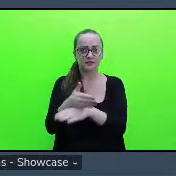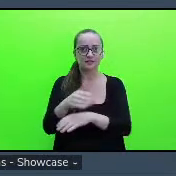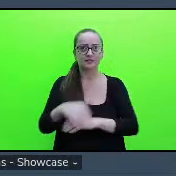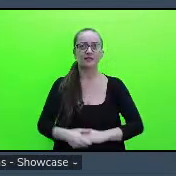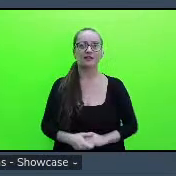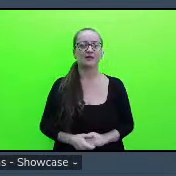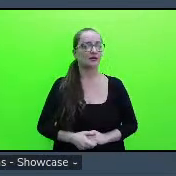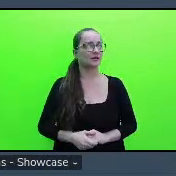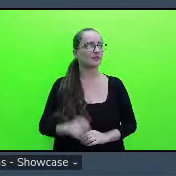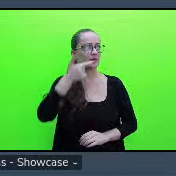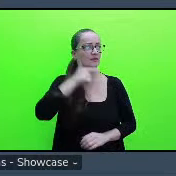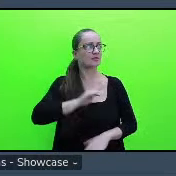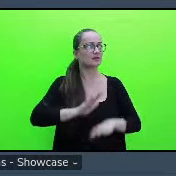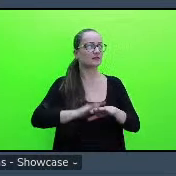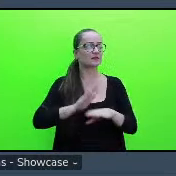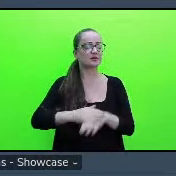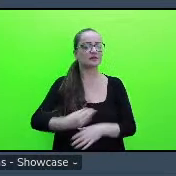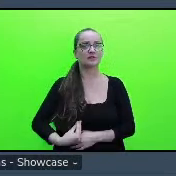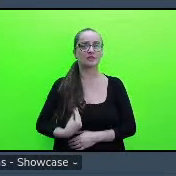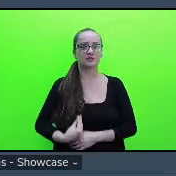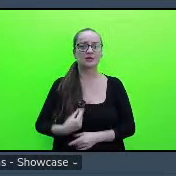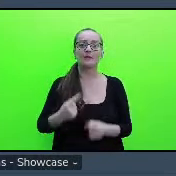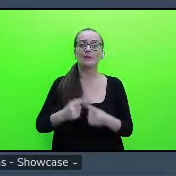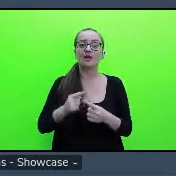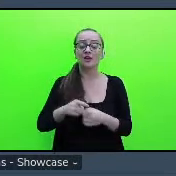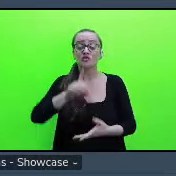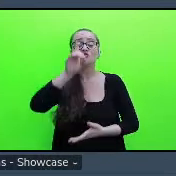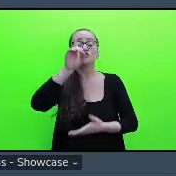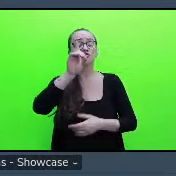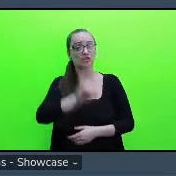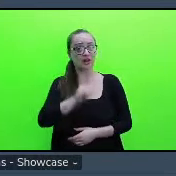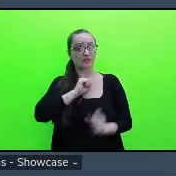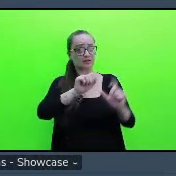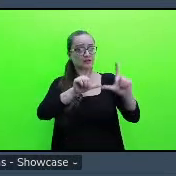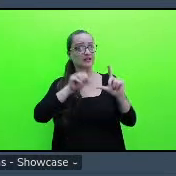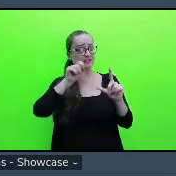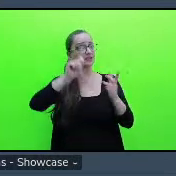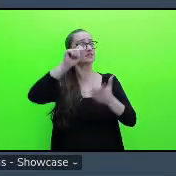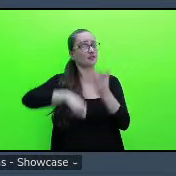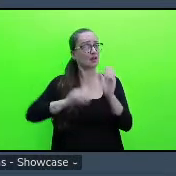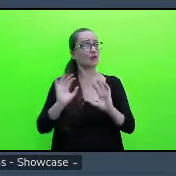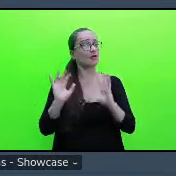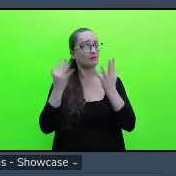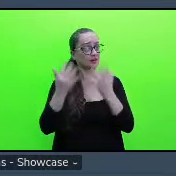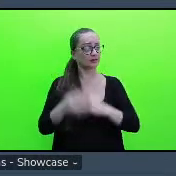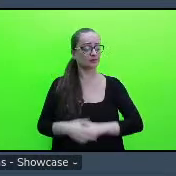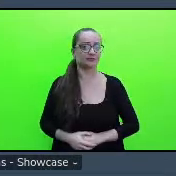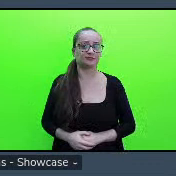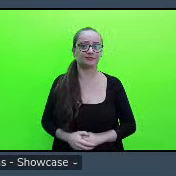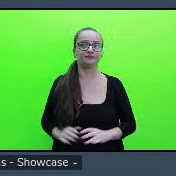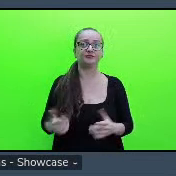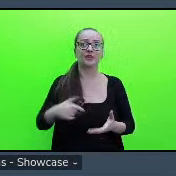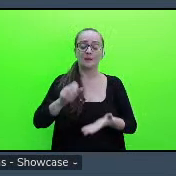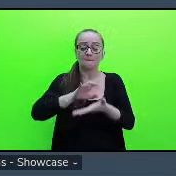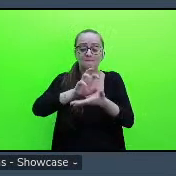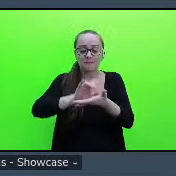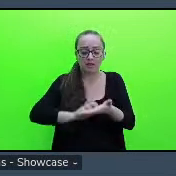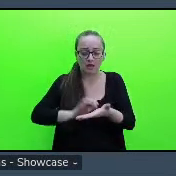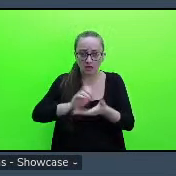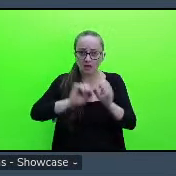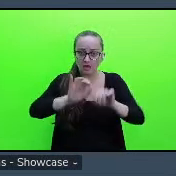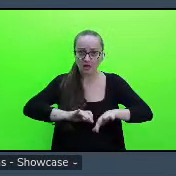fazer a presença porque só tem direito ao certificado quem está inscrito no evento em preencher o formulário